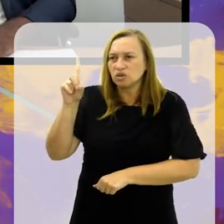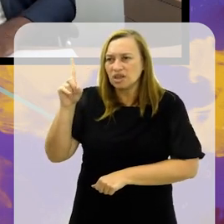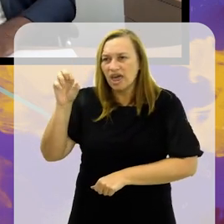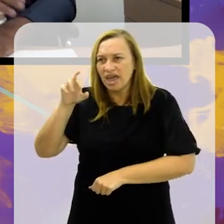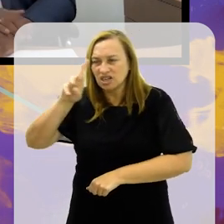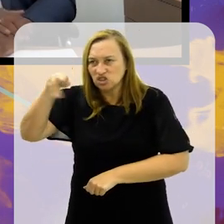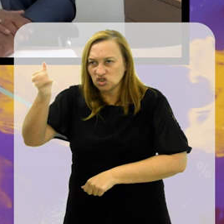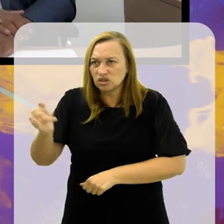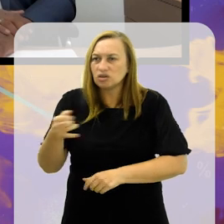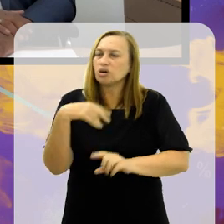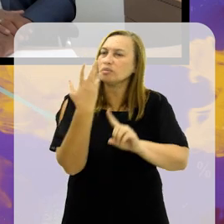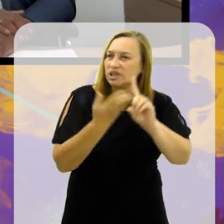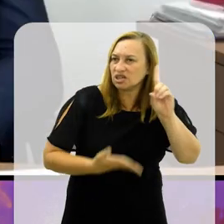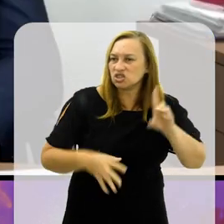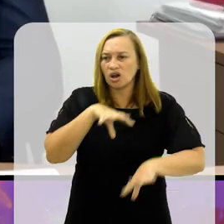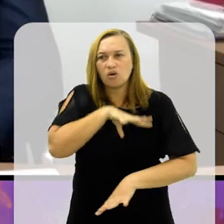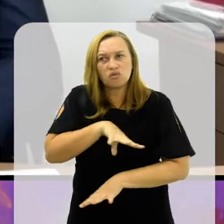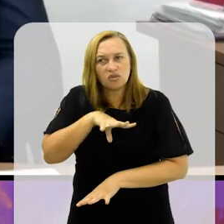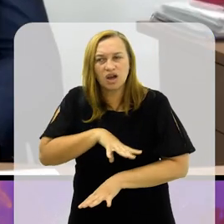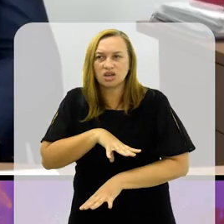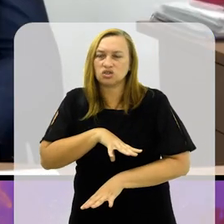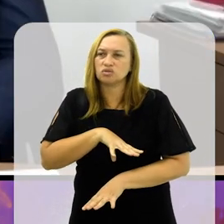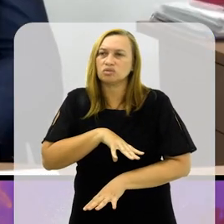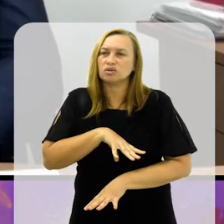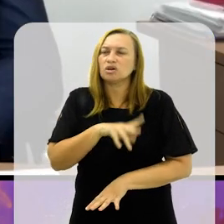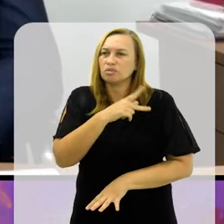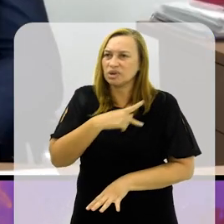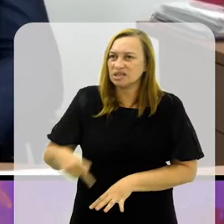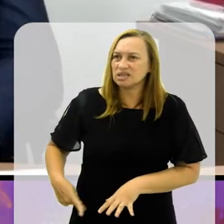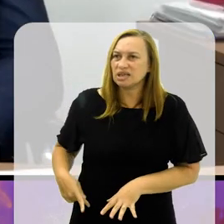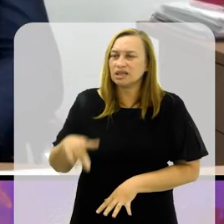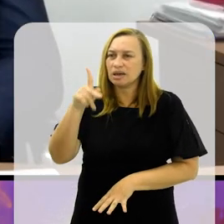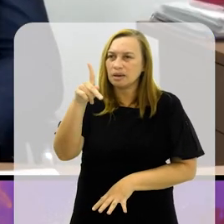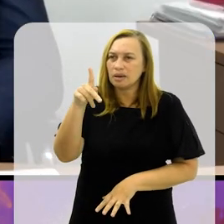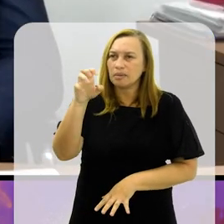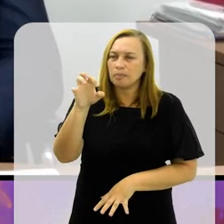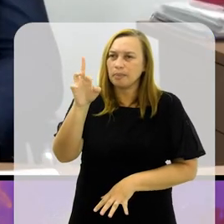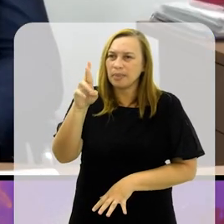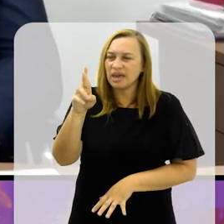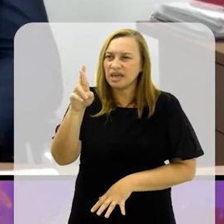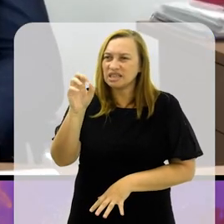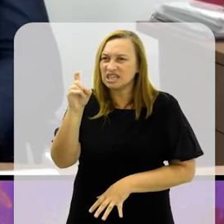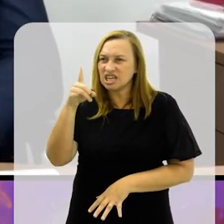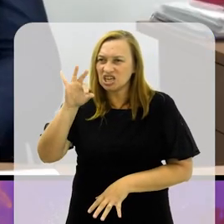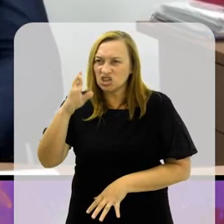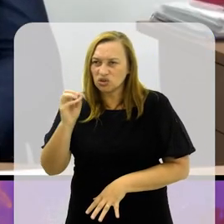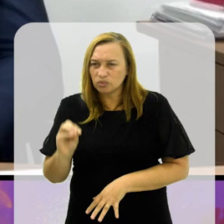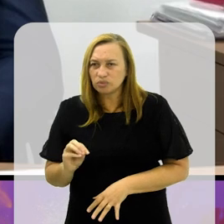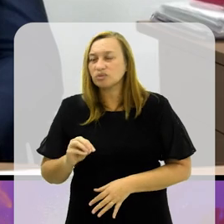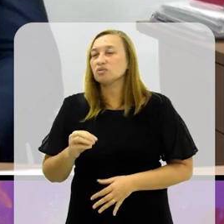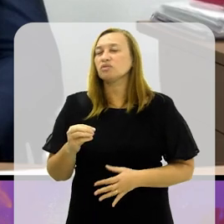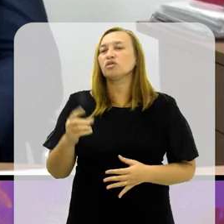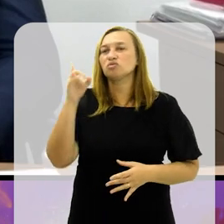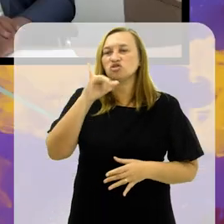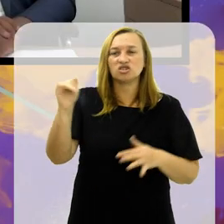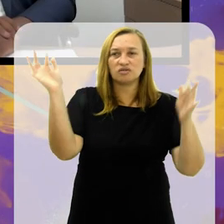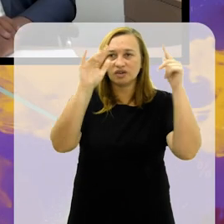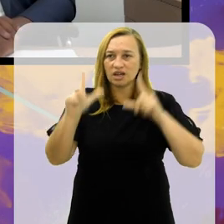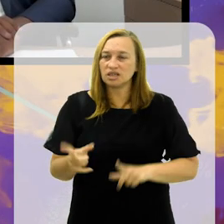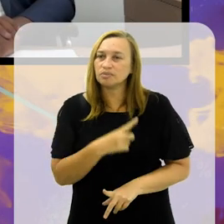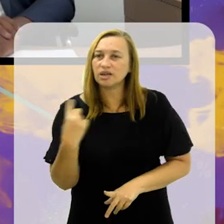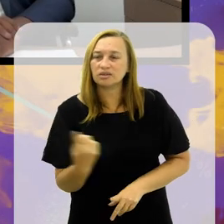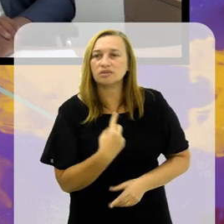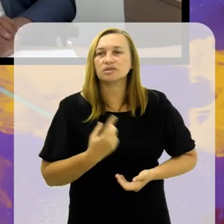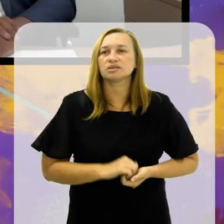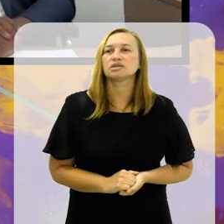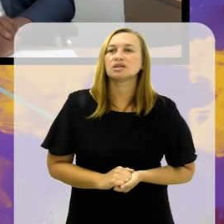de homenagear o Vasco através do seu presidente Pedrinho e foi um dia emocionante para todos nós. E